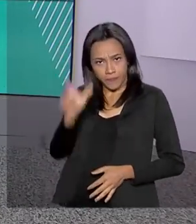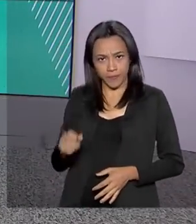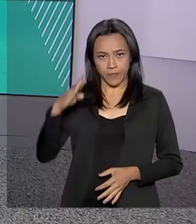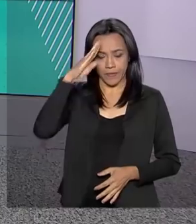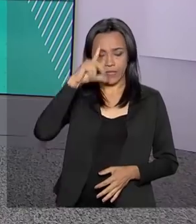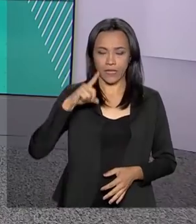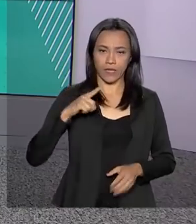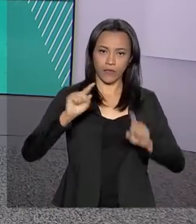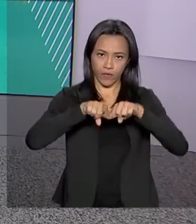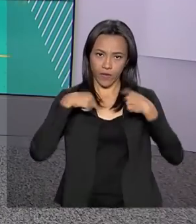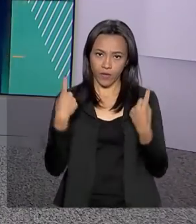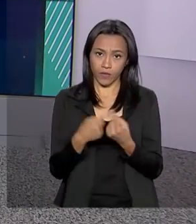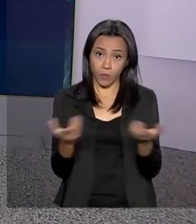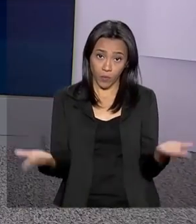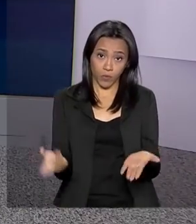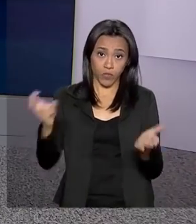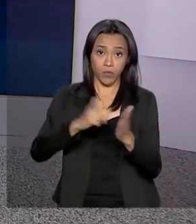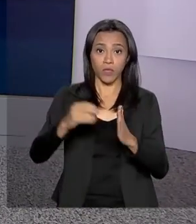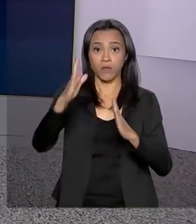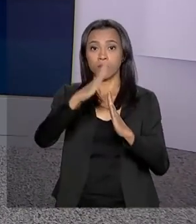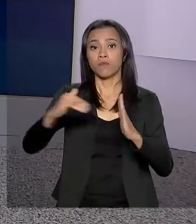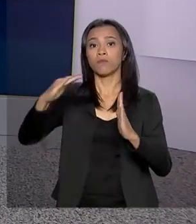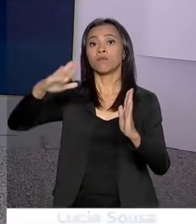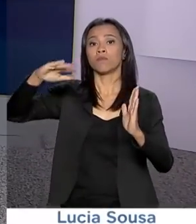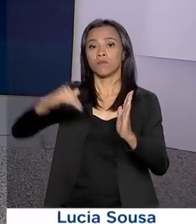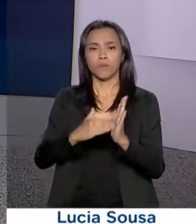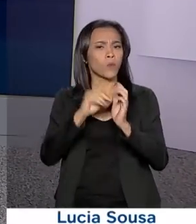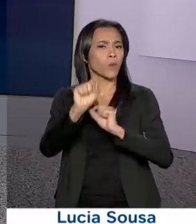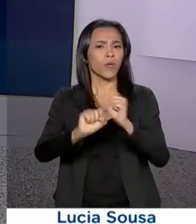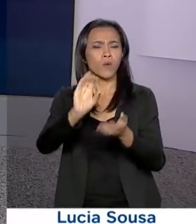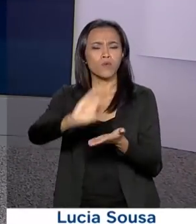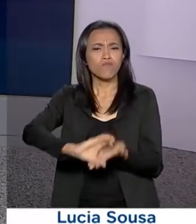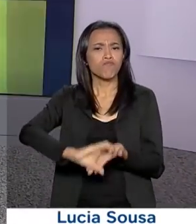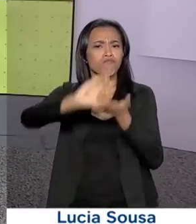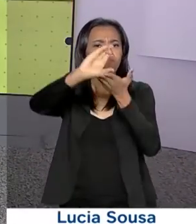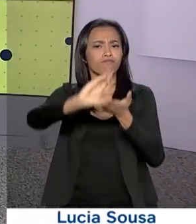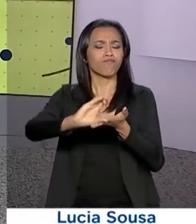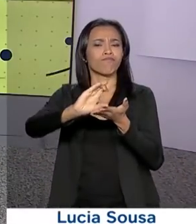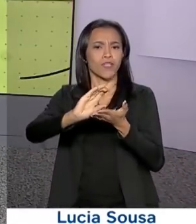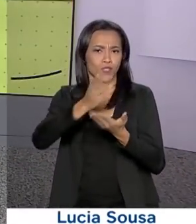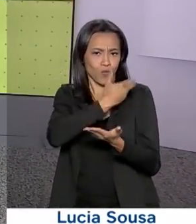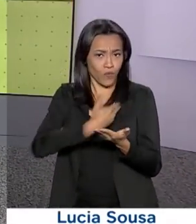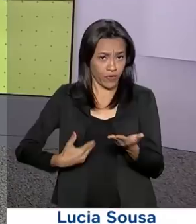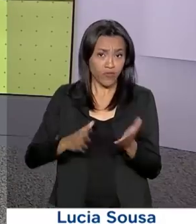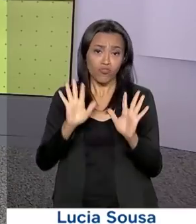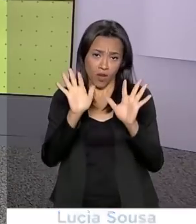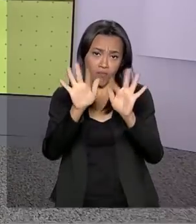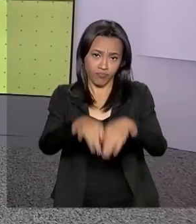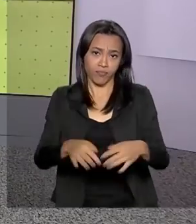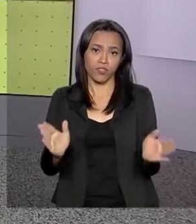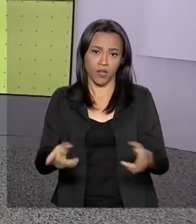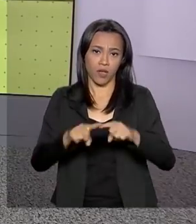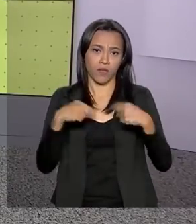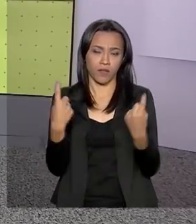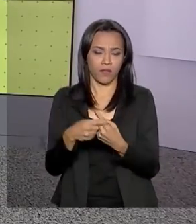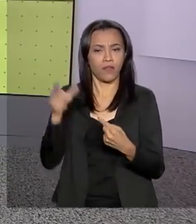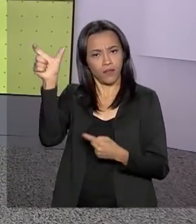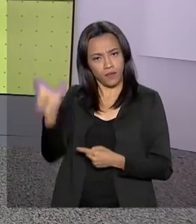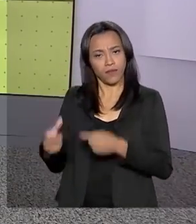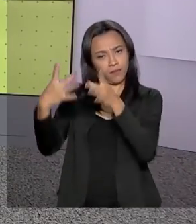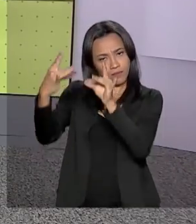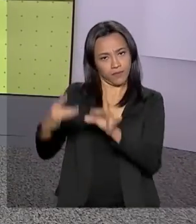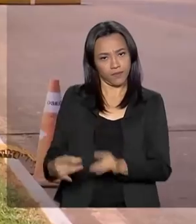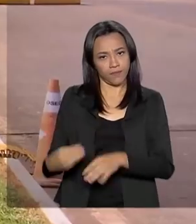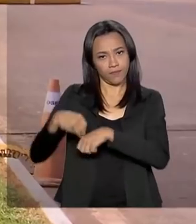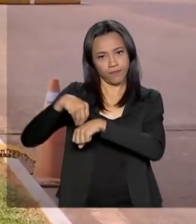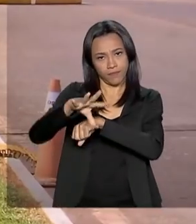pela manhã no Palácio da Alvorada o Conselho de Governo. O encontro já terminou e a repórter Gabriela Noronha traz os detalhes para a gente.